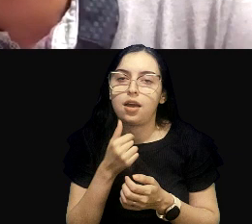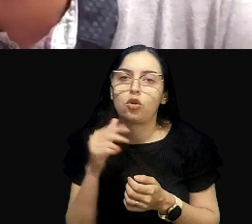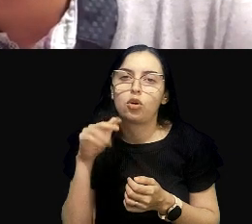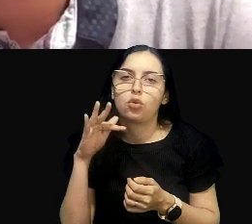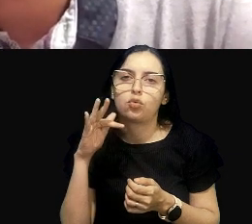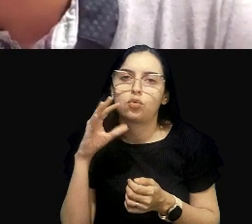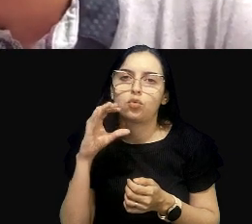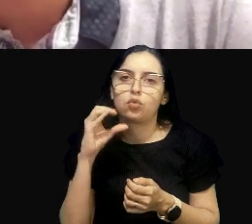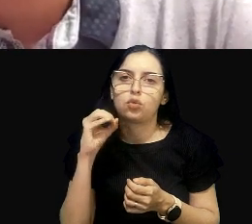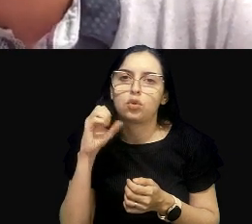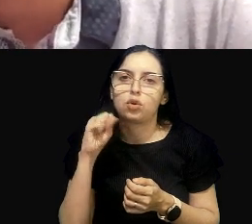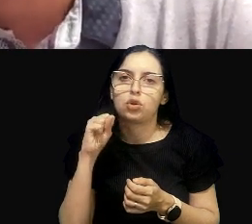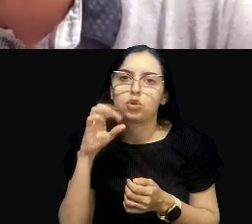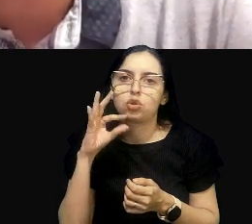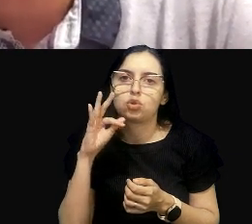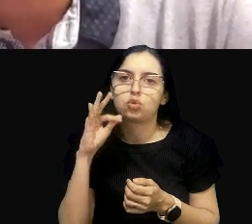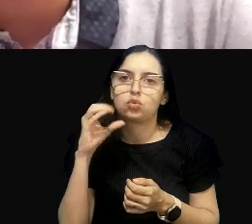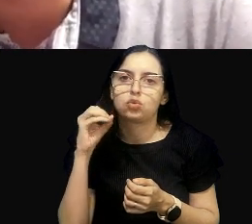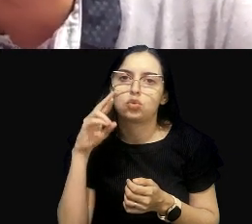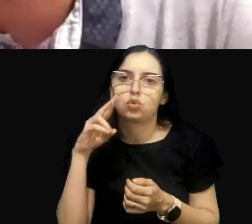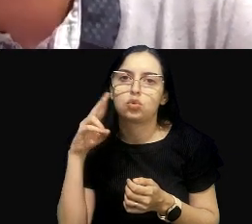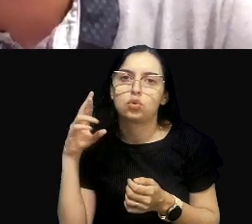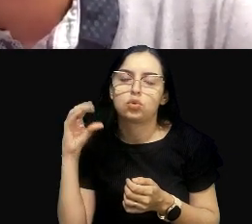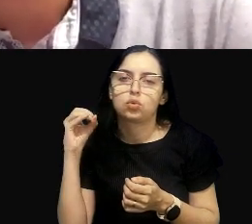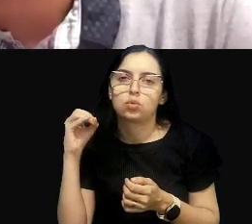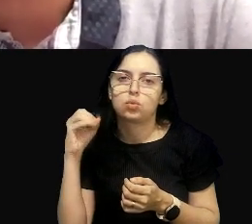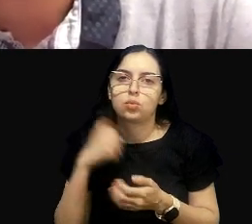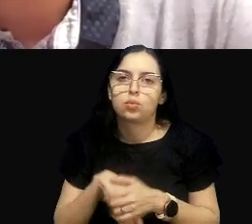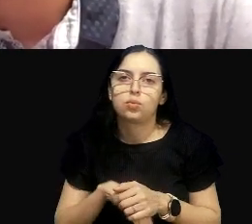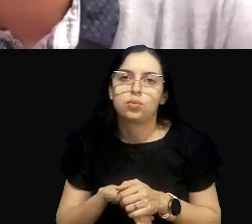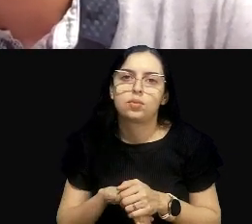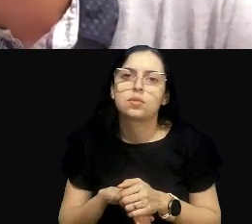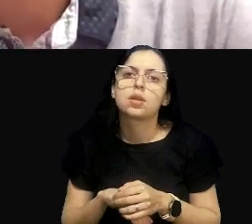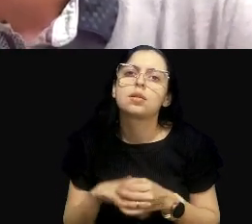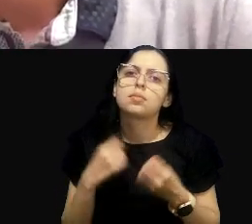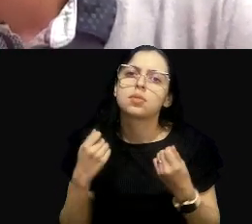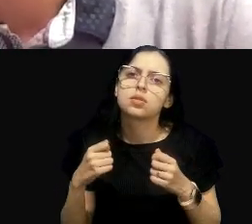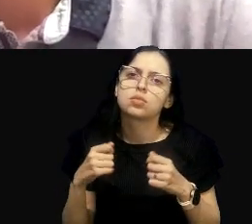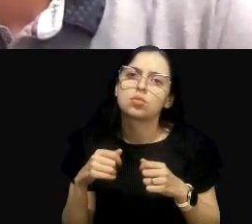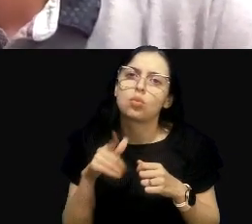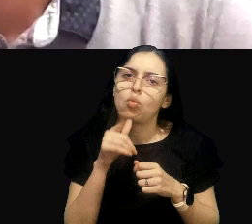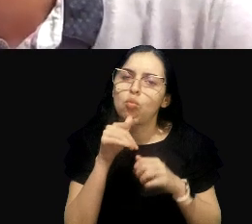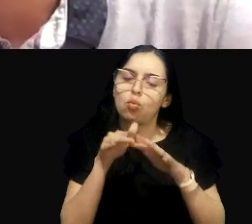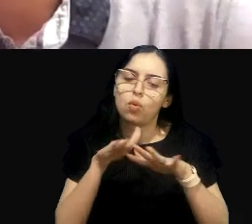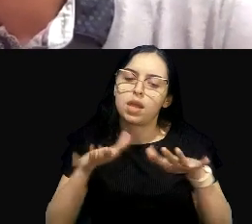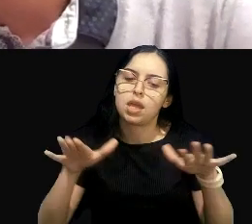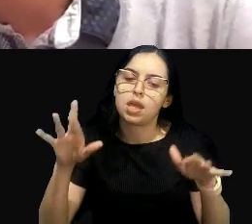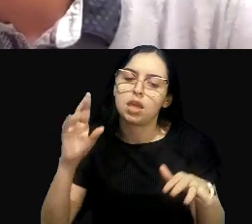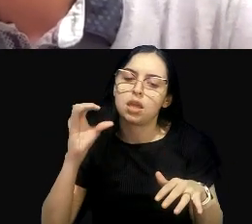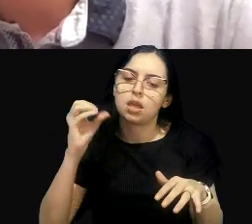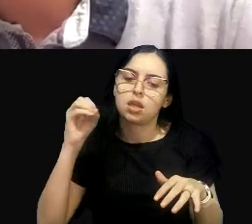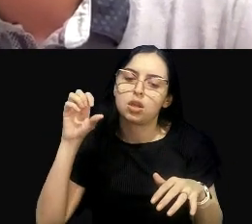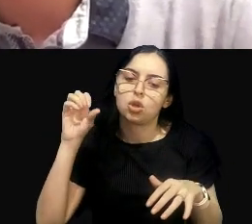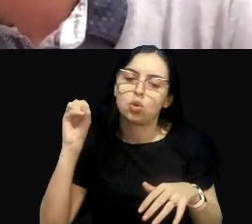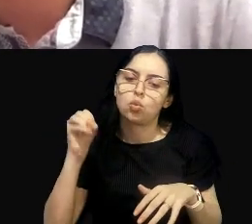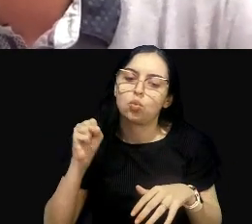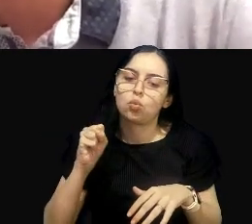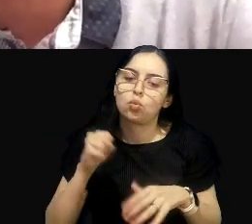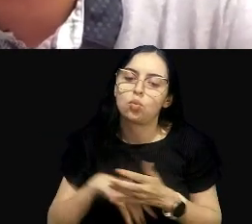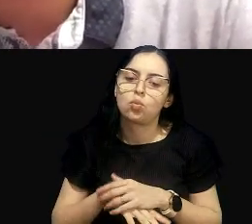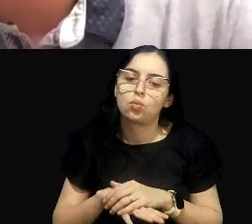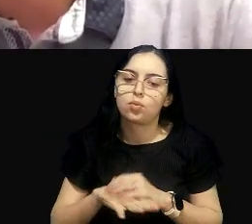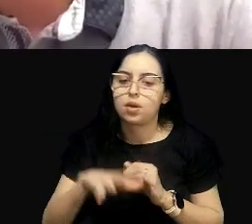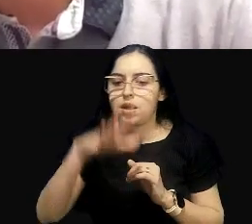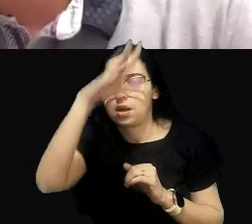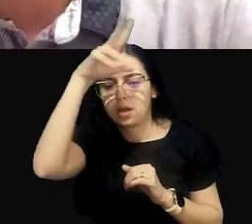Podemos ou deveríamos utilizar o mesmo padrão de qualidade para um rio no bioma Mata Atlântica e para um rio no bioma